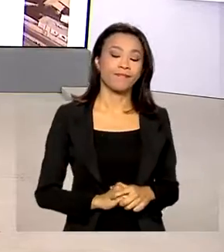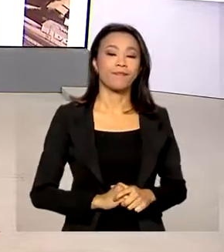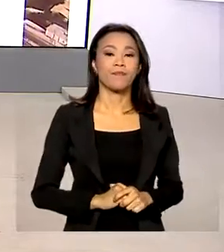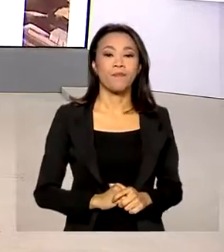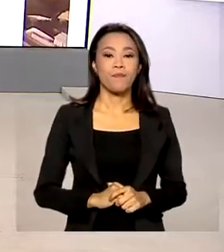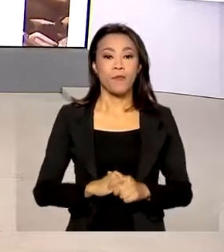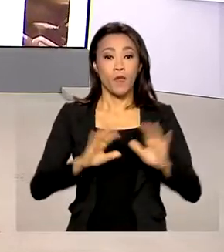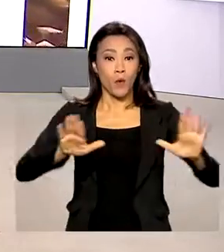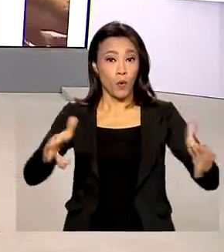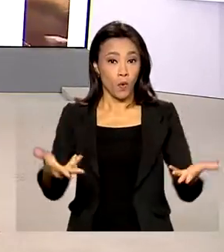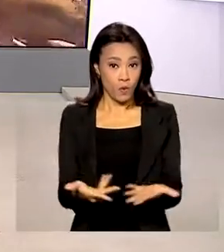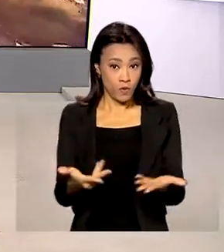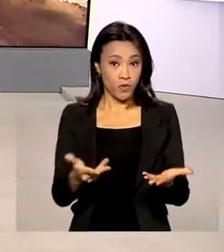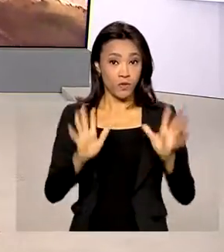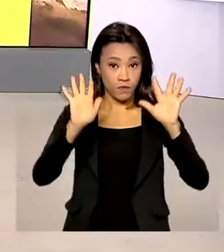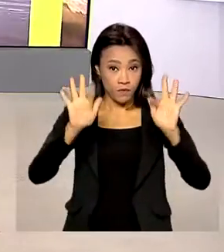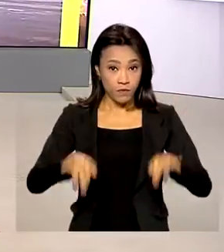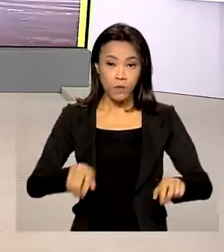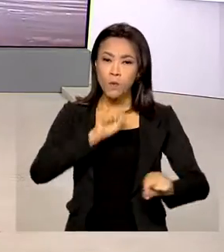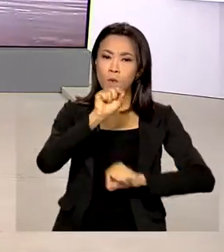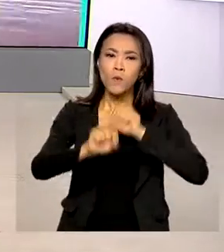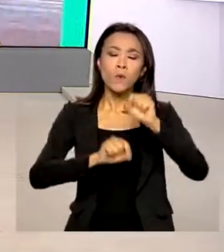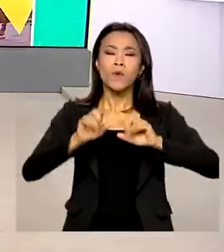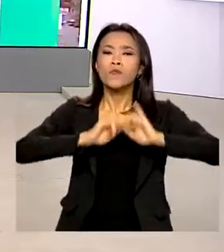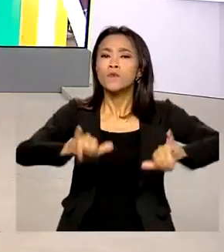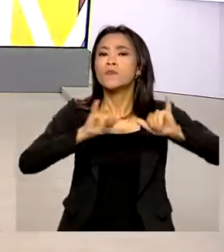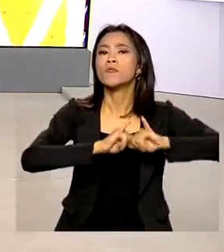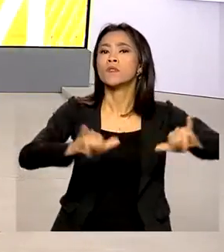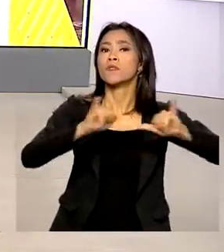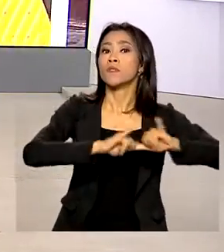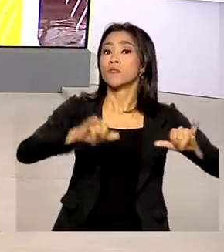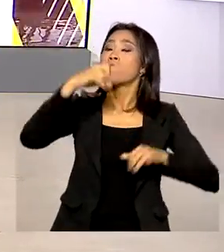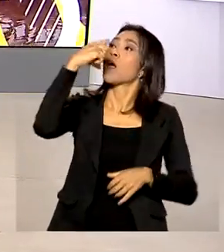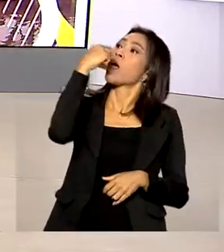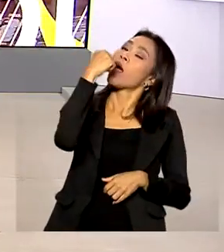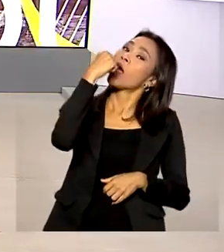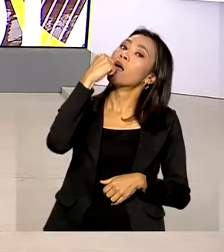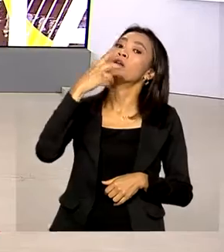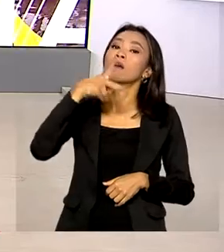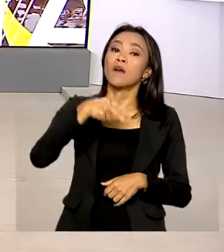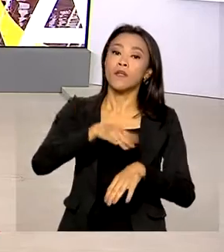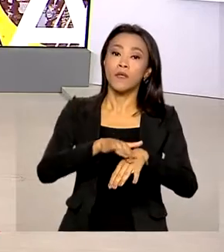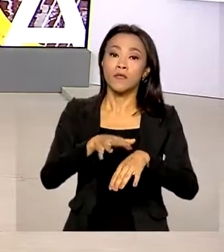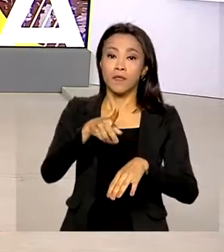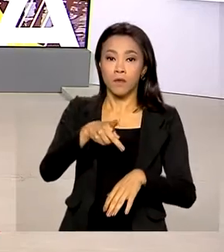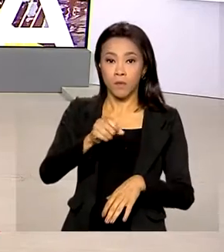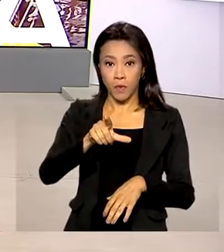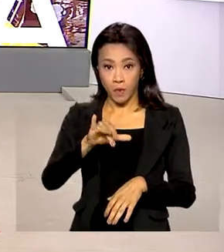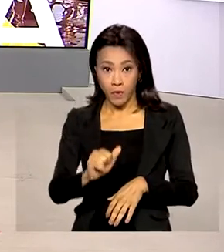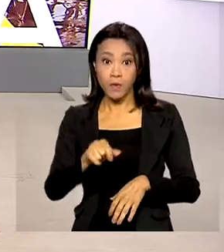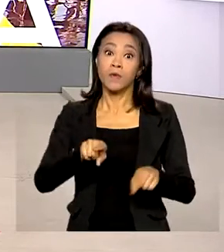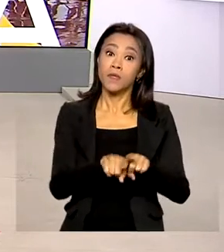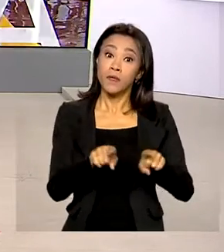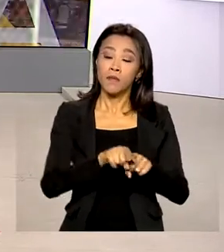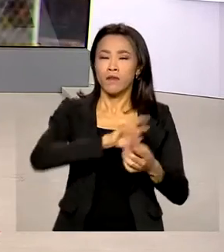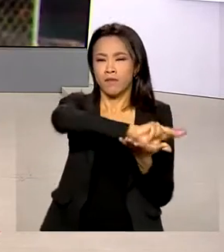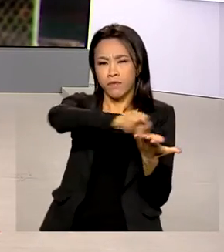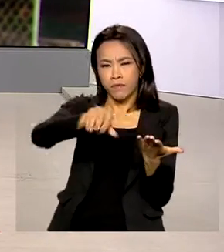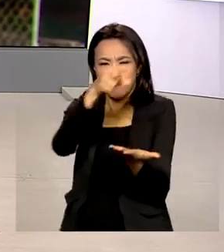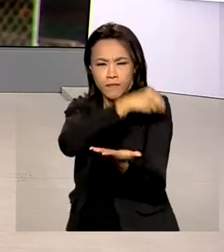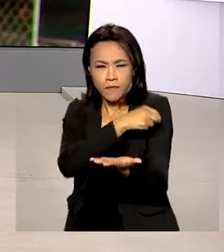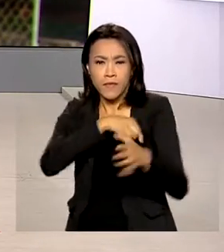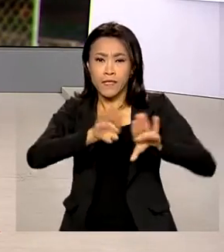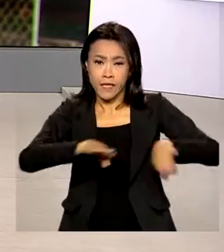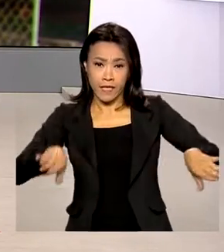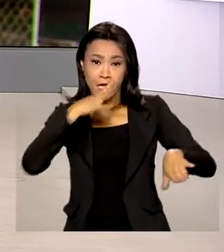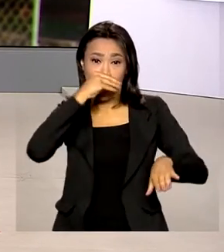Termina hoje a campanha nacional contra polio e também de multivacinação em crianças e adolescentes. O repórter Glauco de Queiroz